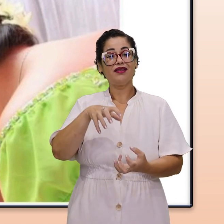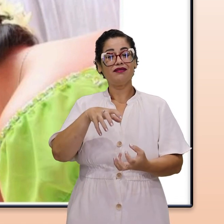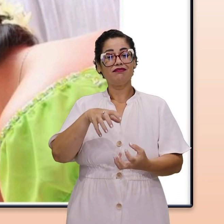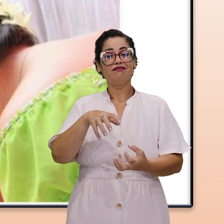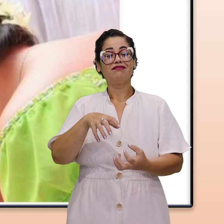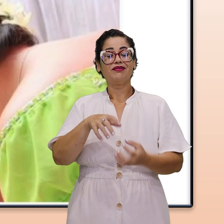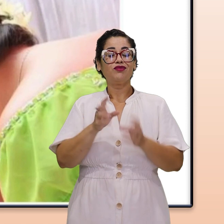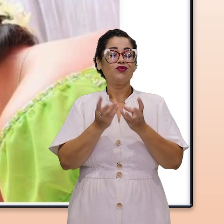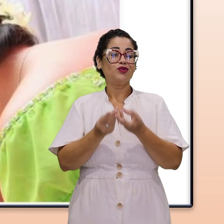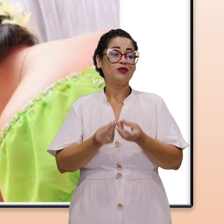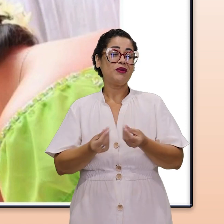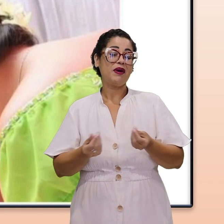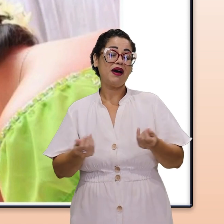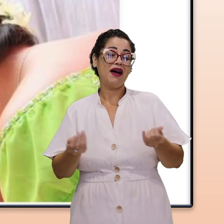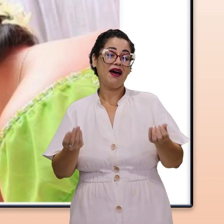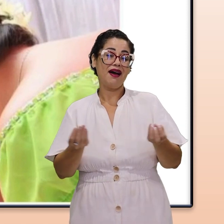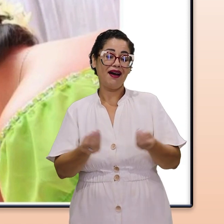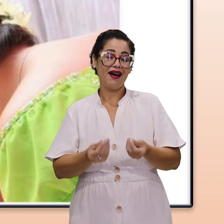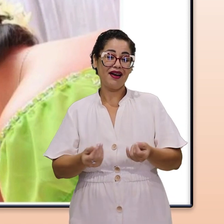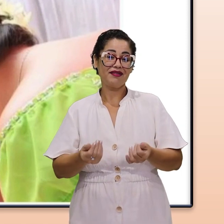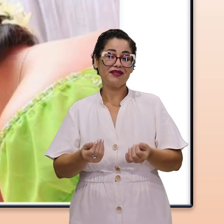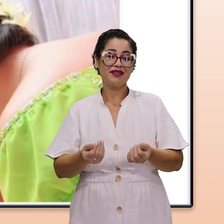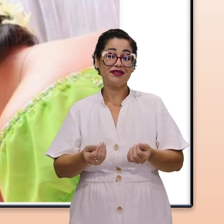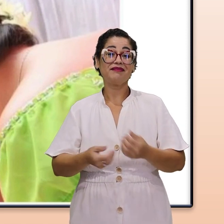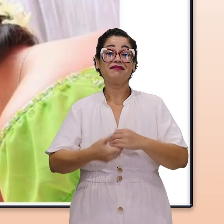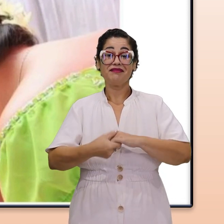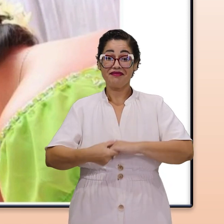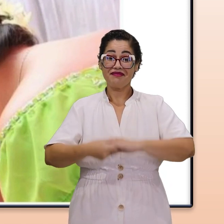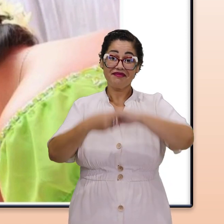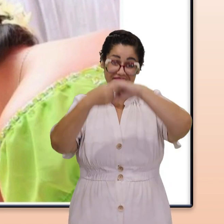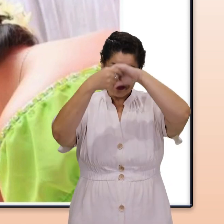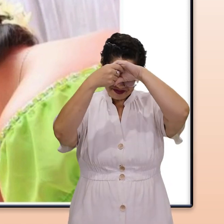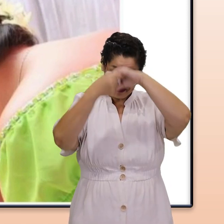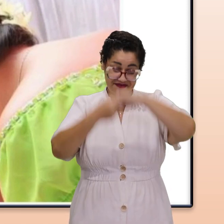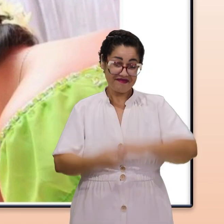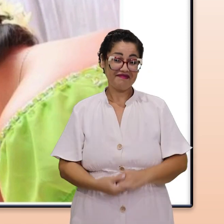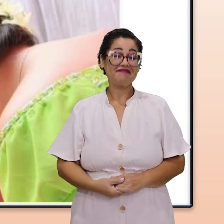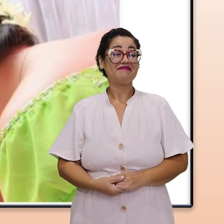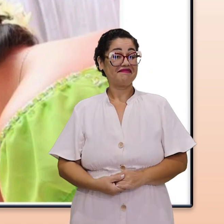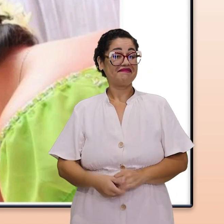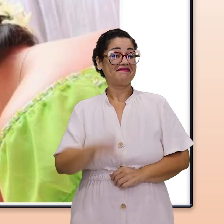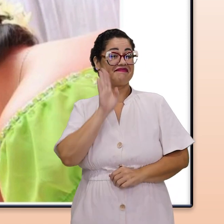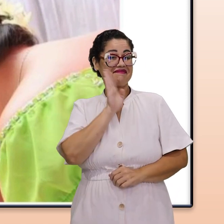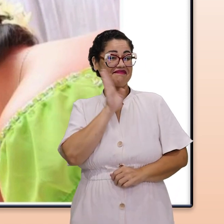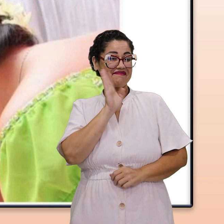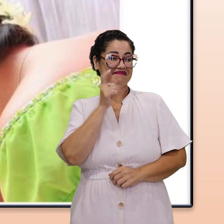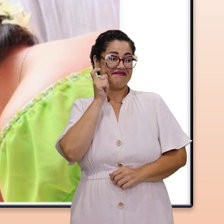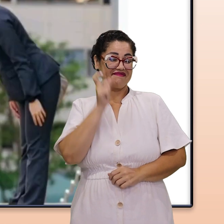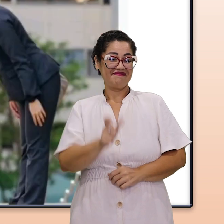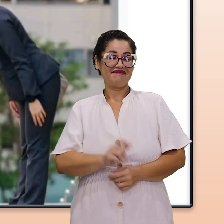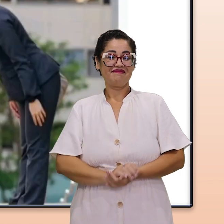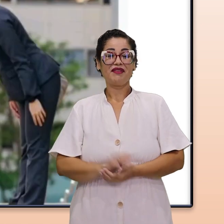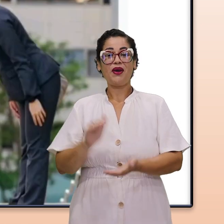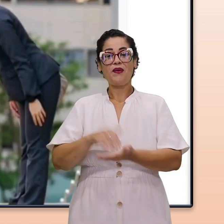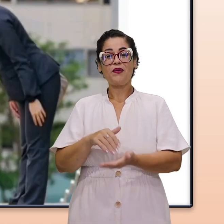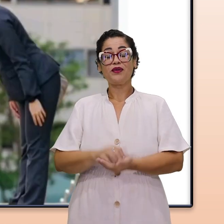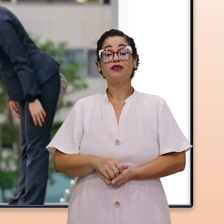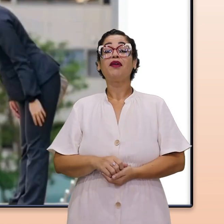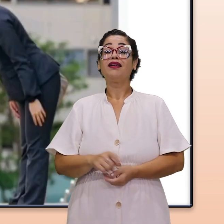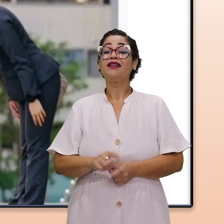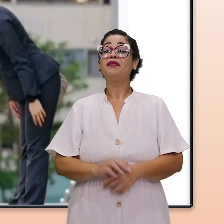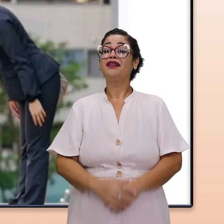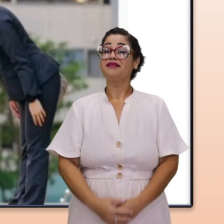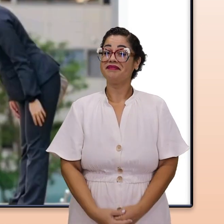pressionam suavemente na testa. Olha só que interessante. E olha a última.